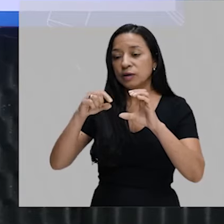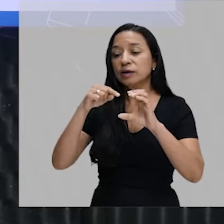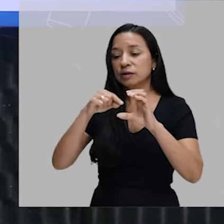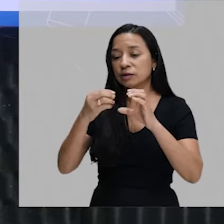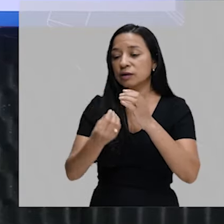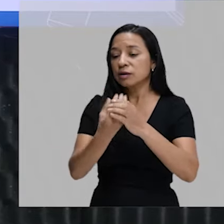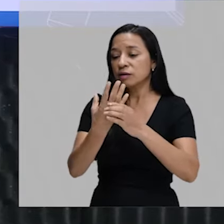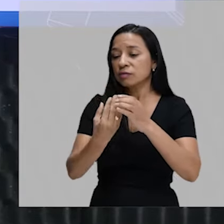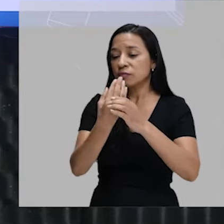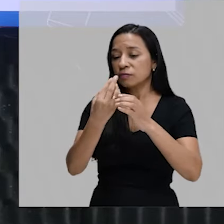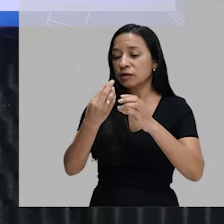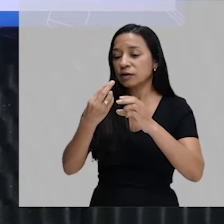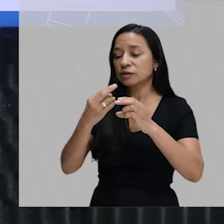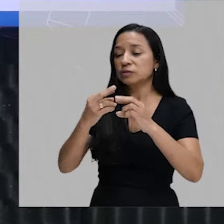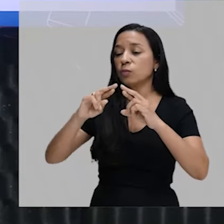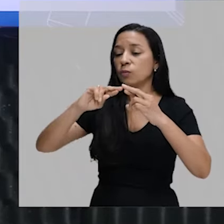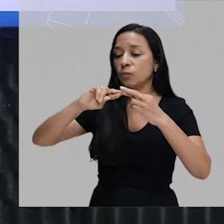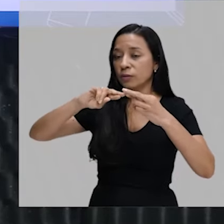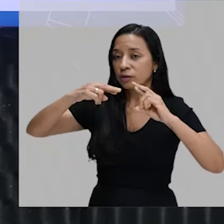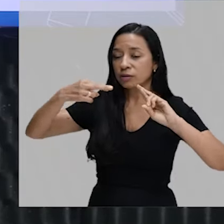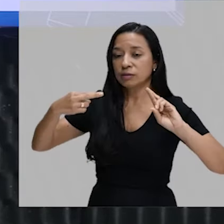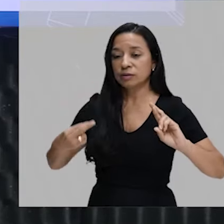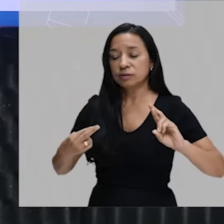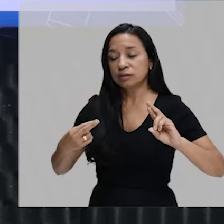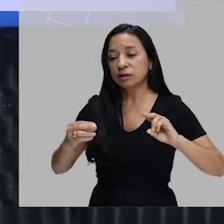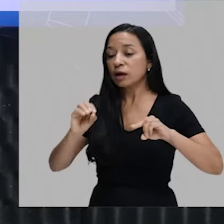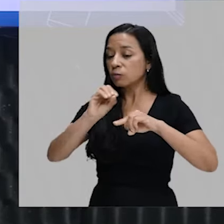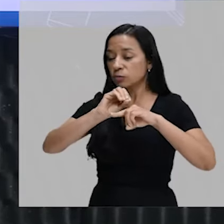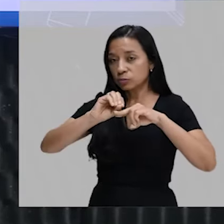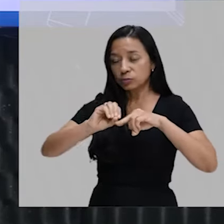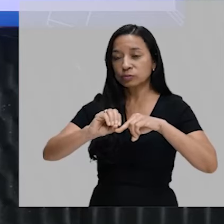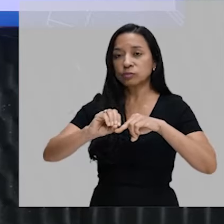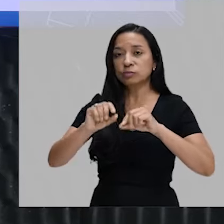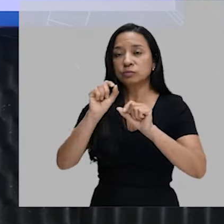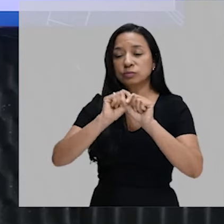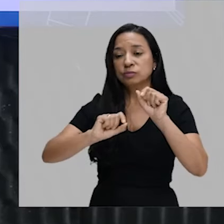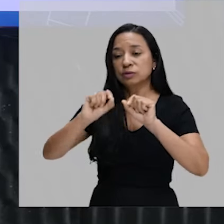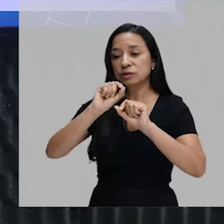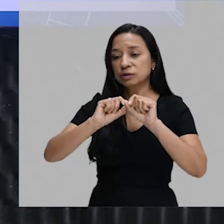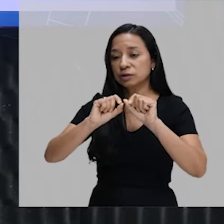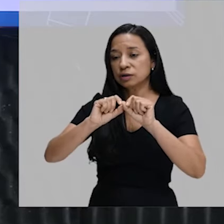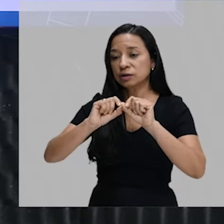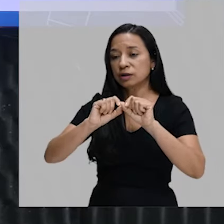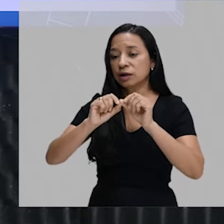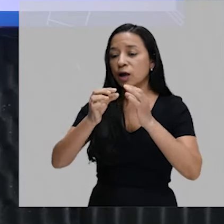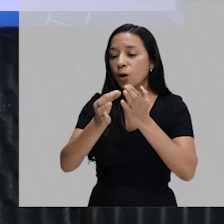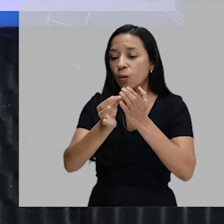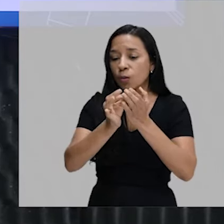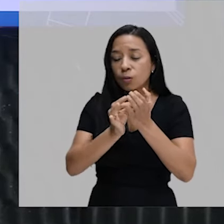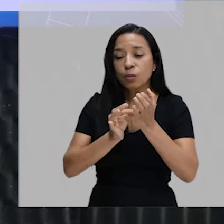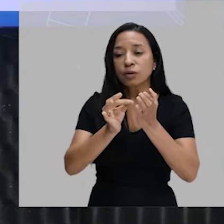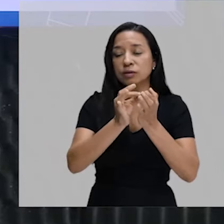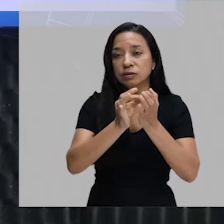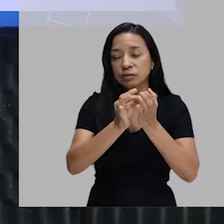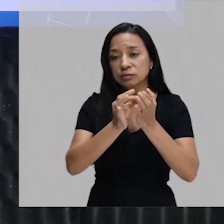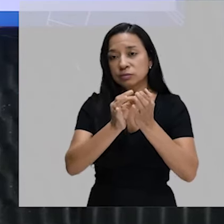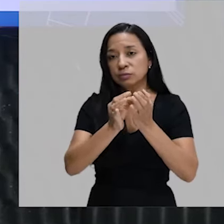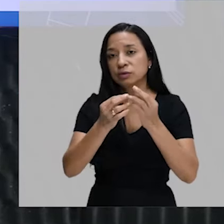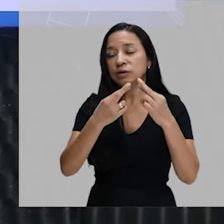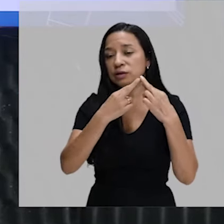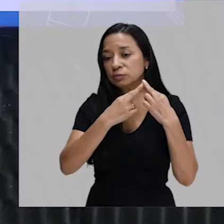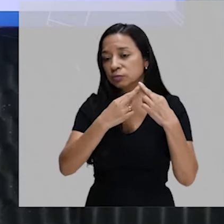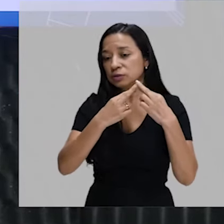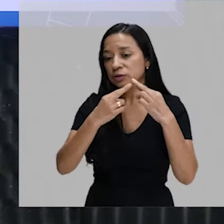é o local do núcleo onde vai se formar os ribossomos, que é aquela organela responsável pelo processo de